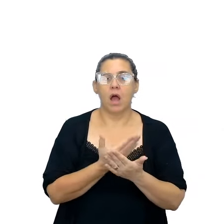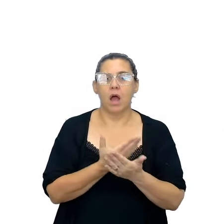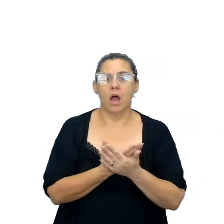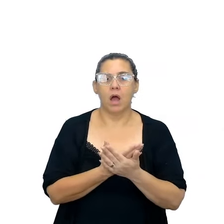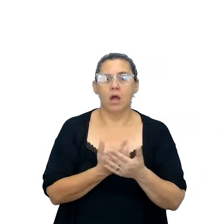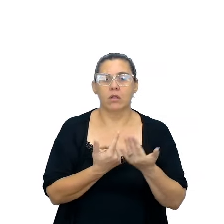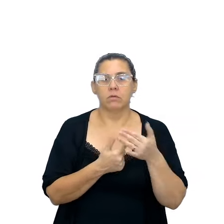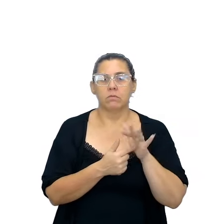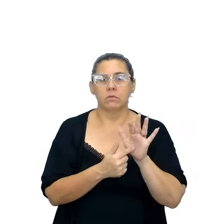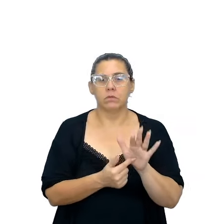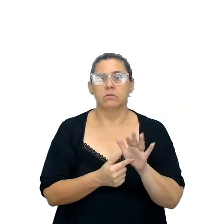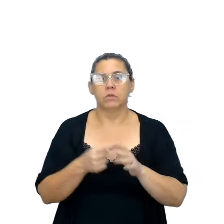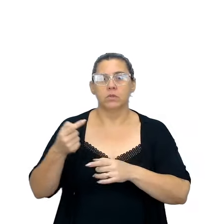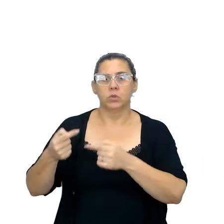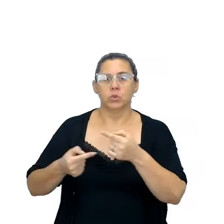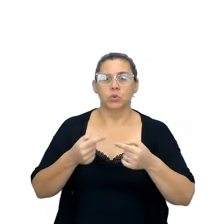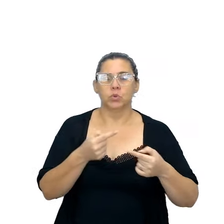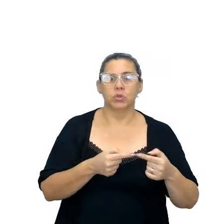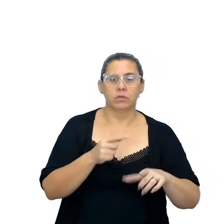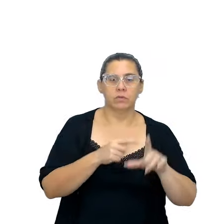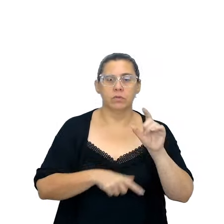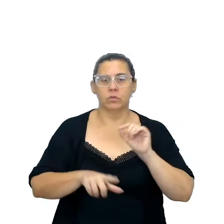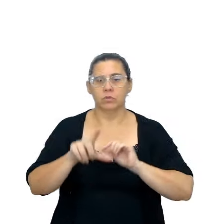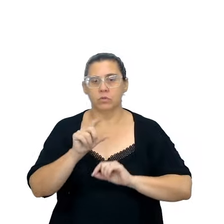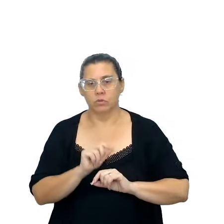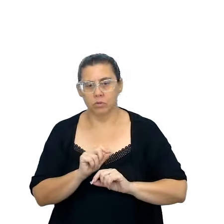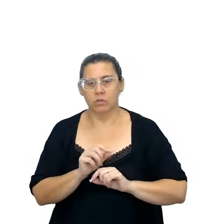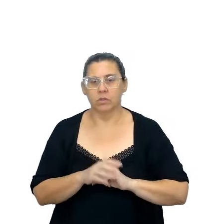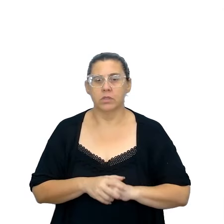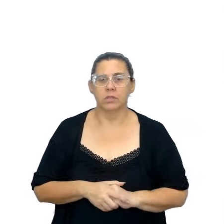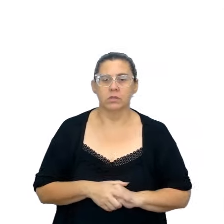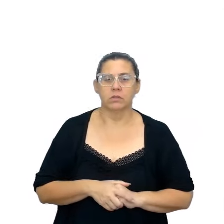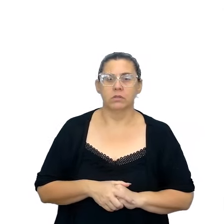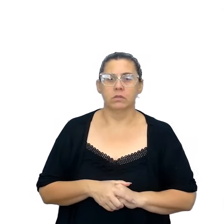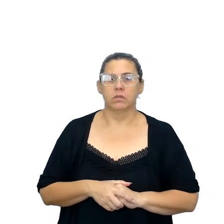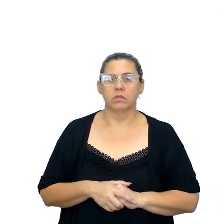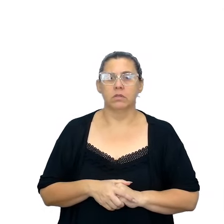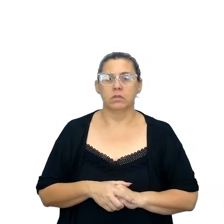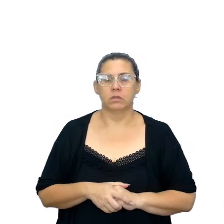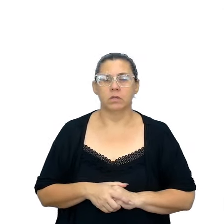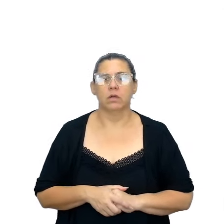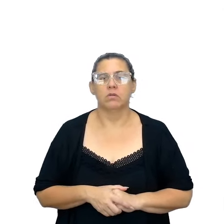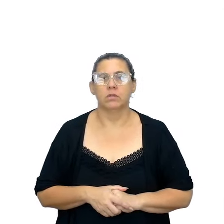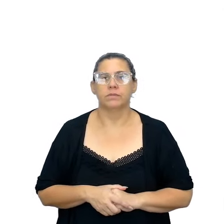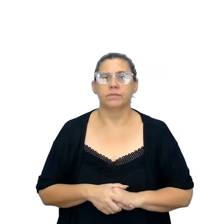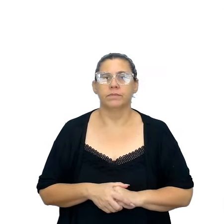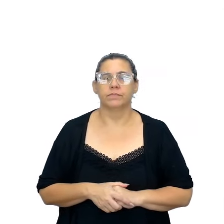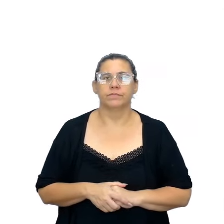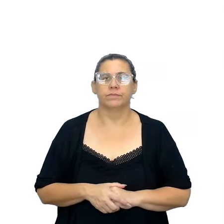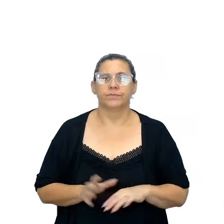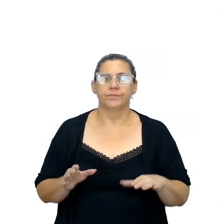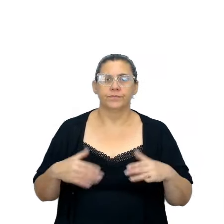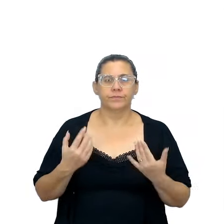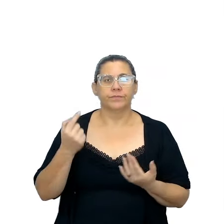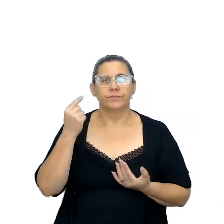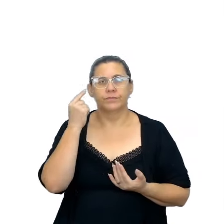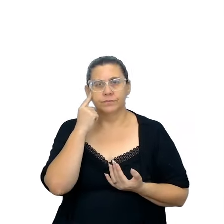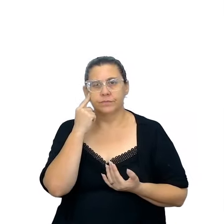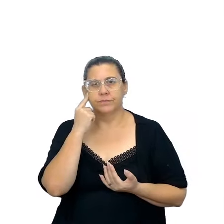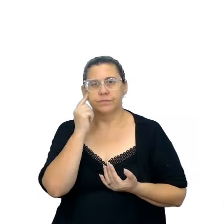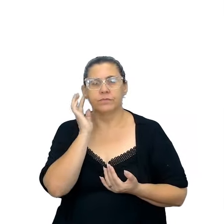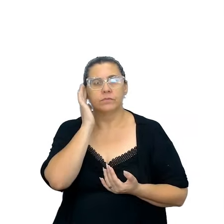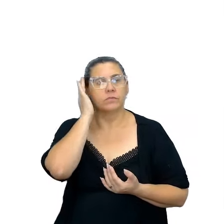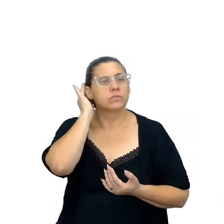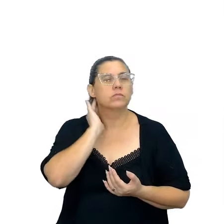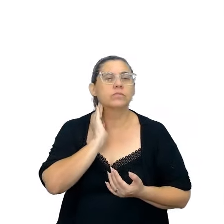onde nós vamos ter que discutir e selecionar, e são discutidos e selecionados pelos estudantes em sala de aula, então vamos pensar na retextualização